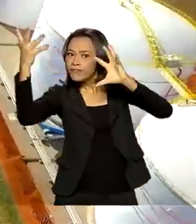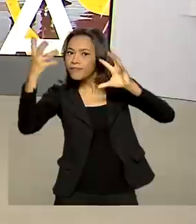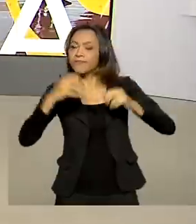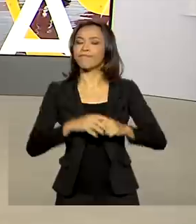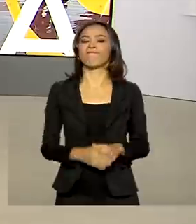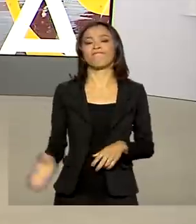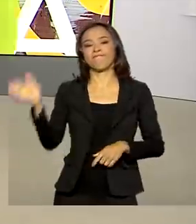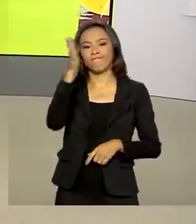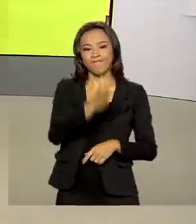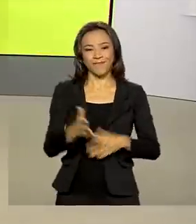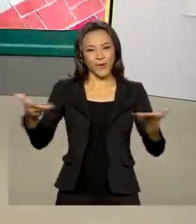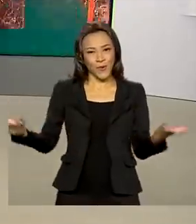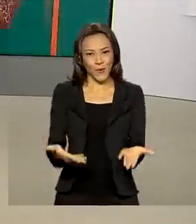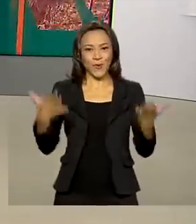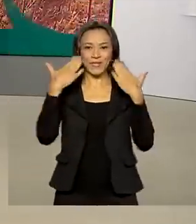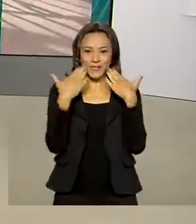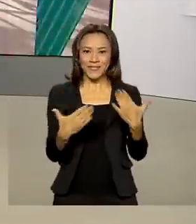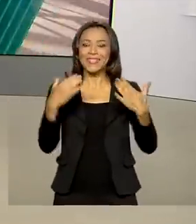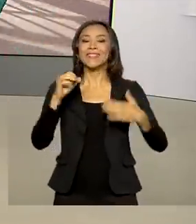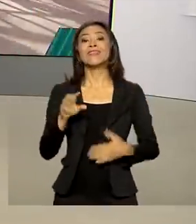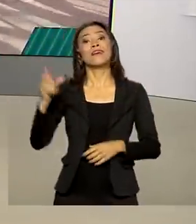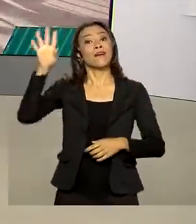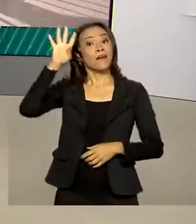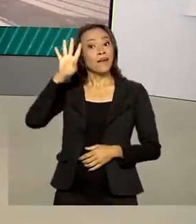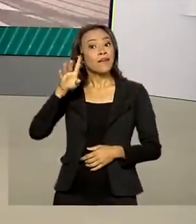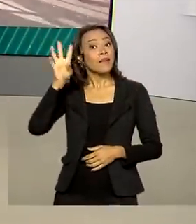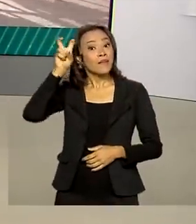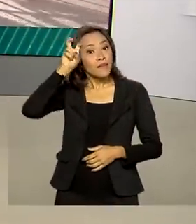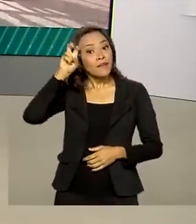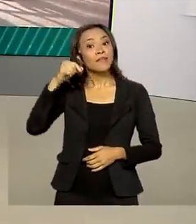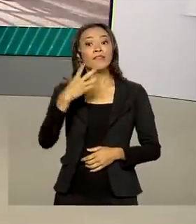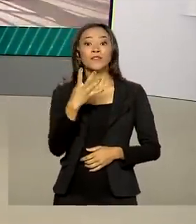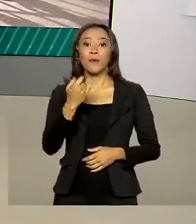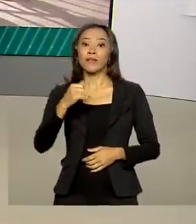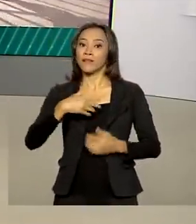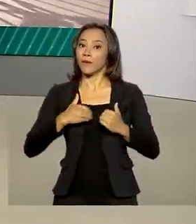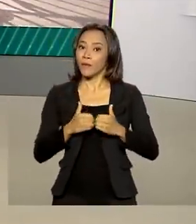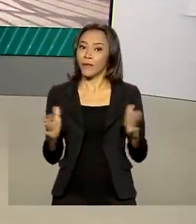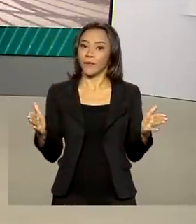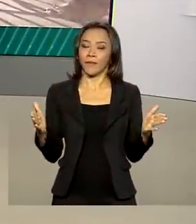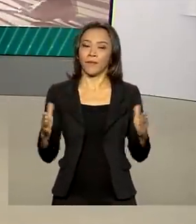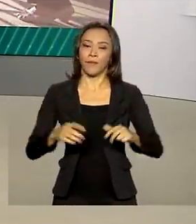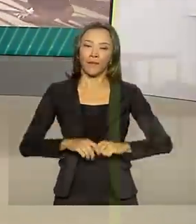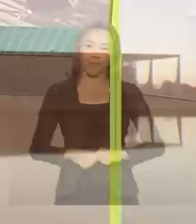A edição desta quinta-feira, 4 de novembro de 2021, está só começando.